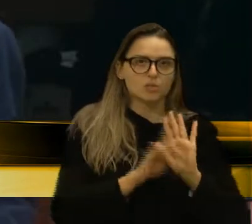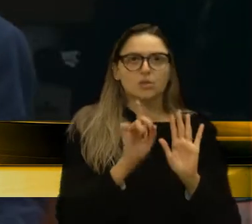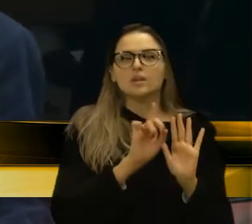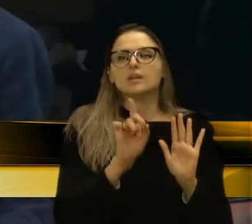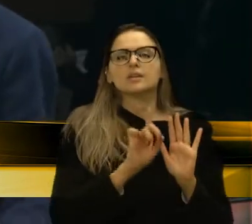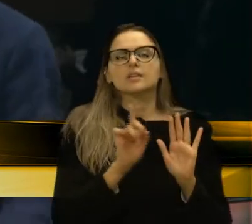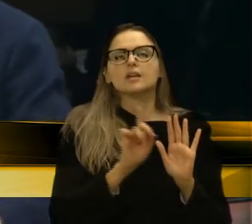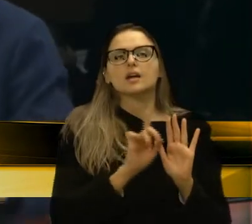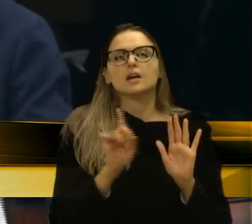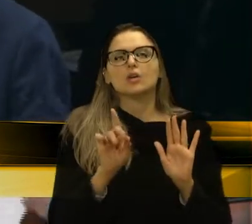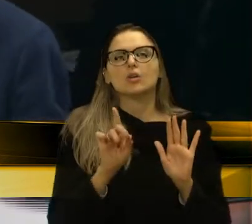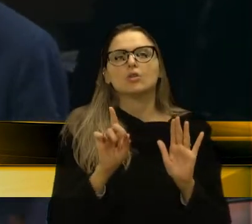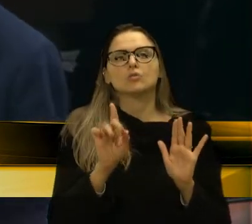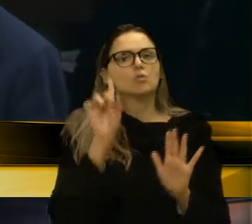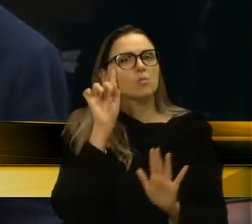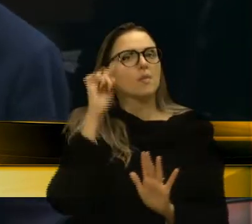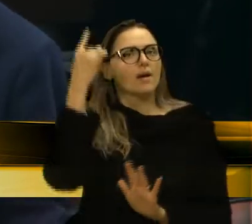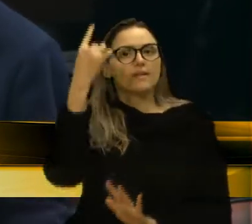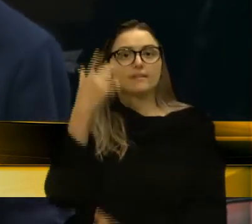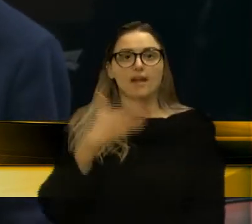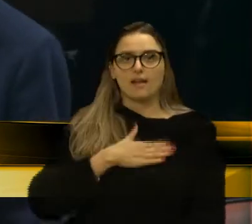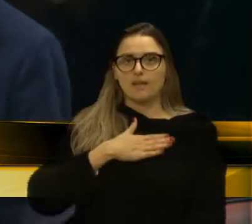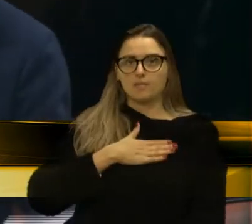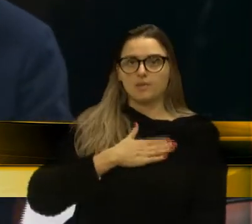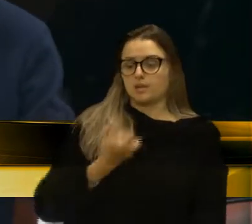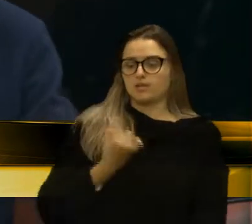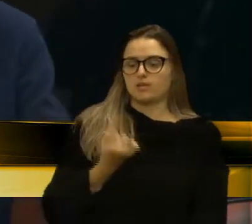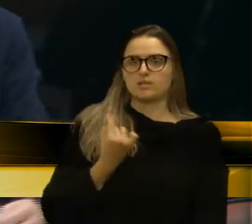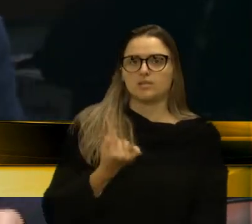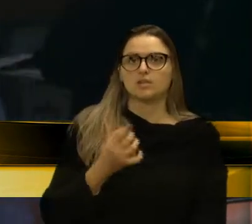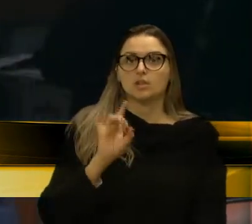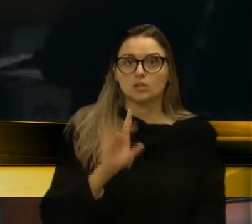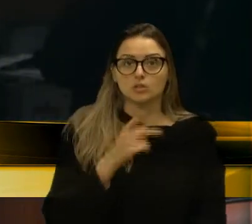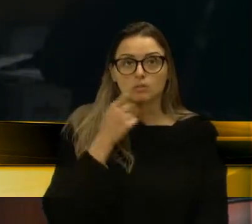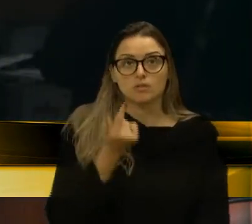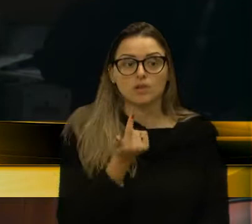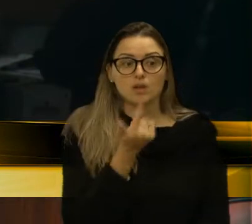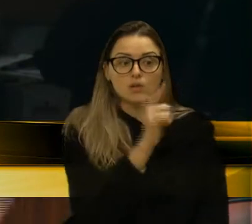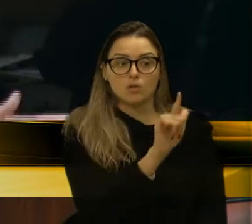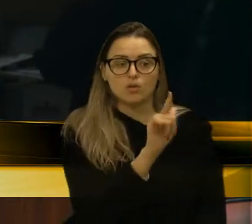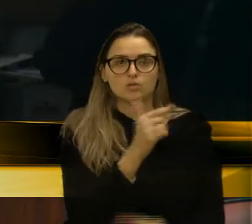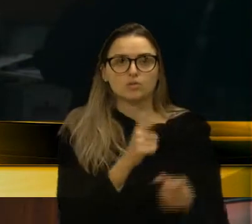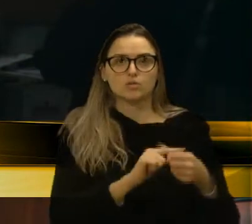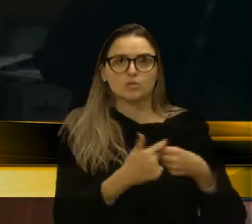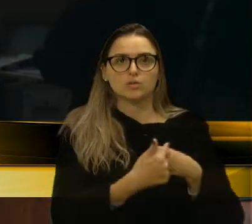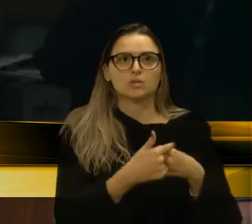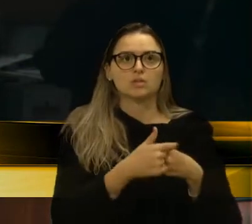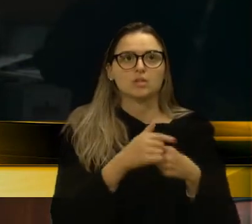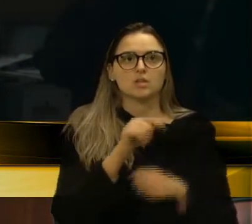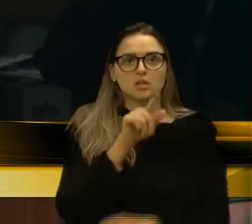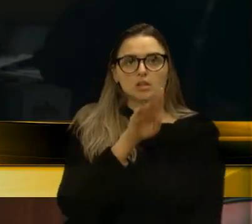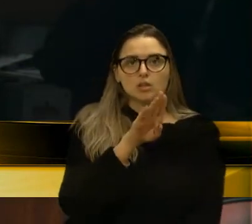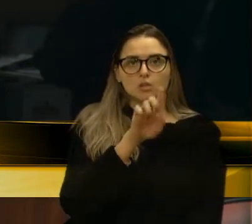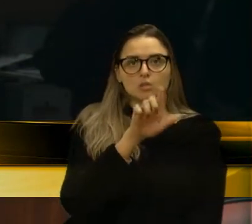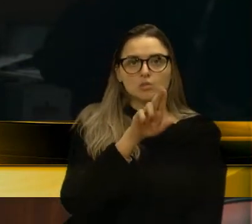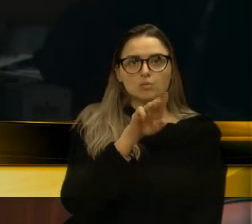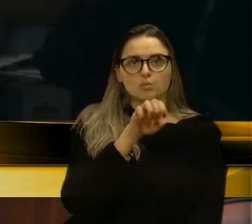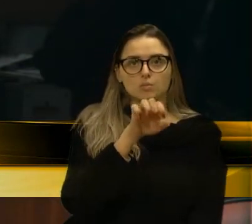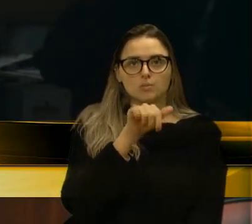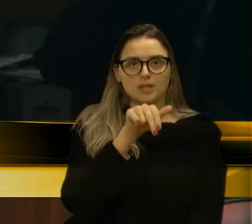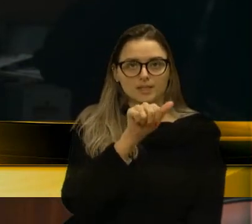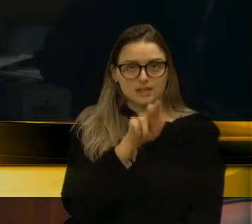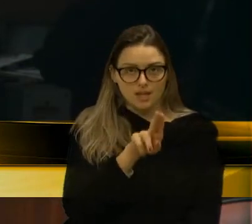grande ideia minha. Só para citar dois municípios, já são implementados em Blumenau e São Paulo, que é um grande município.